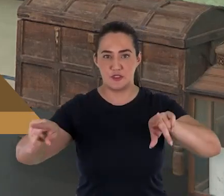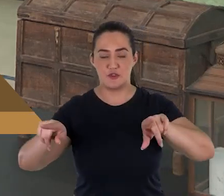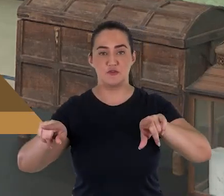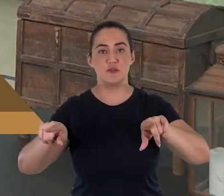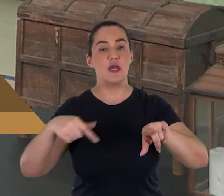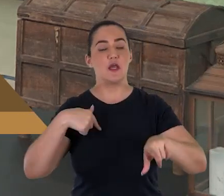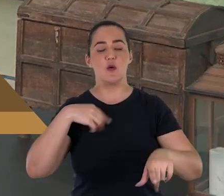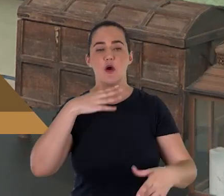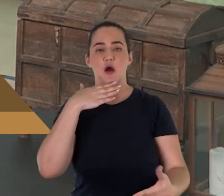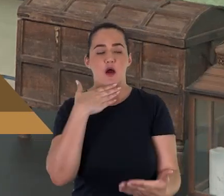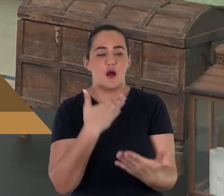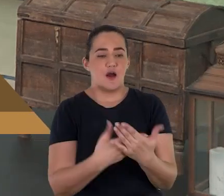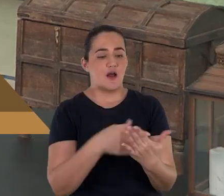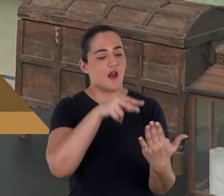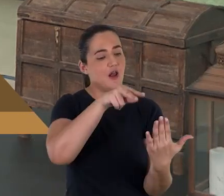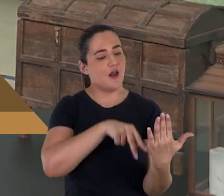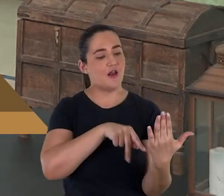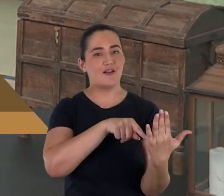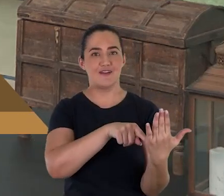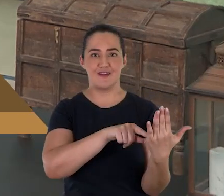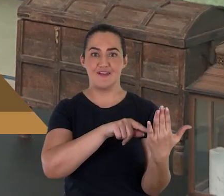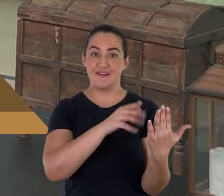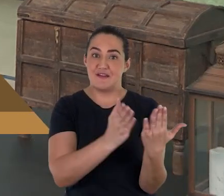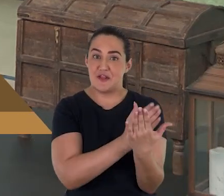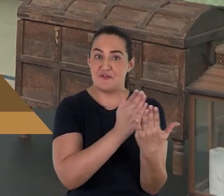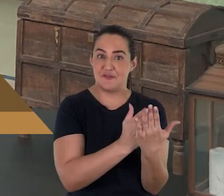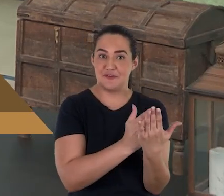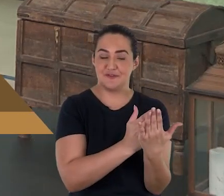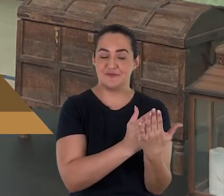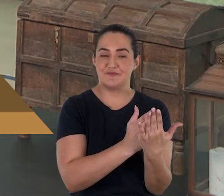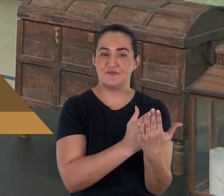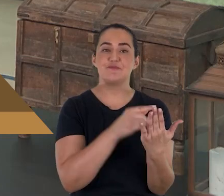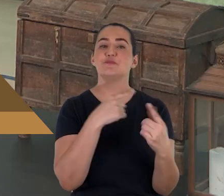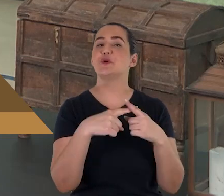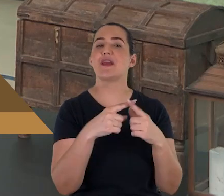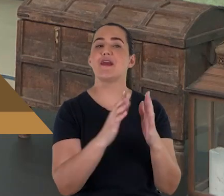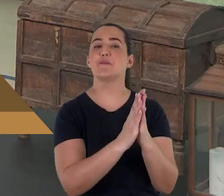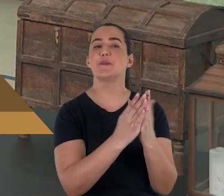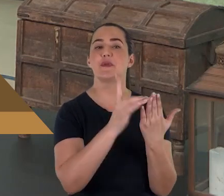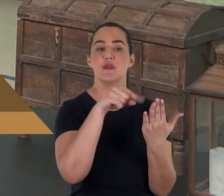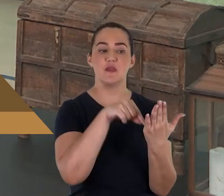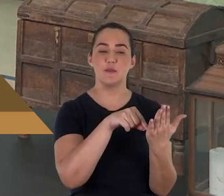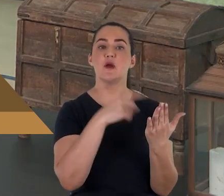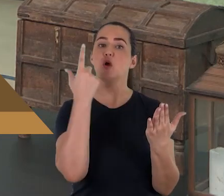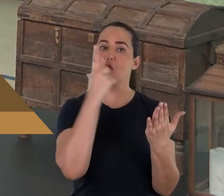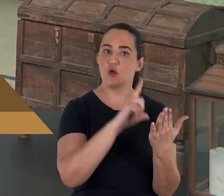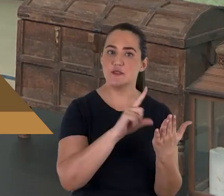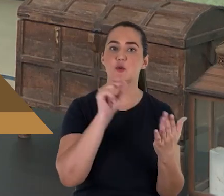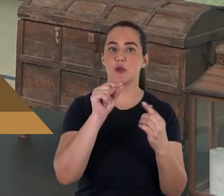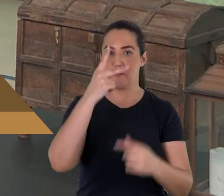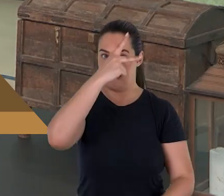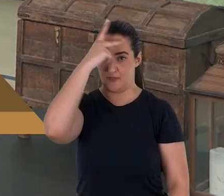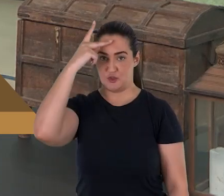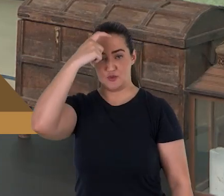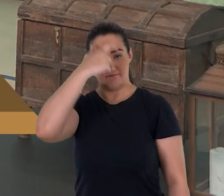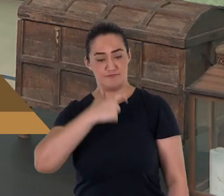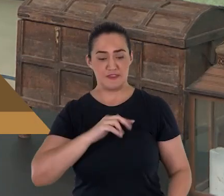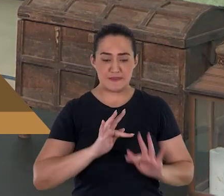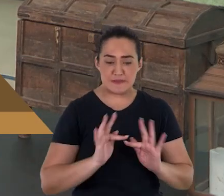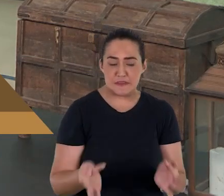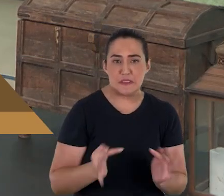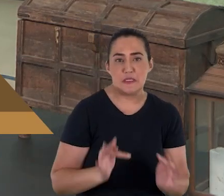algo que me fascina nesse livro que nós chamamos de Bíblia Sagrada. É que a Bíblia alcança tanto pessoas simples de cultura